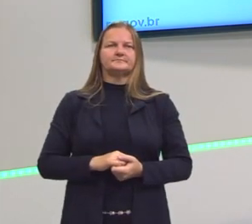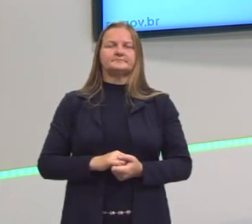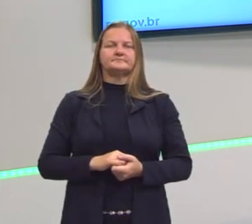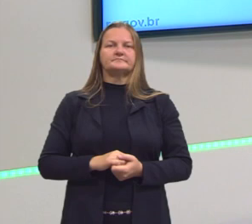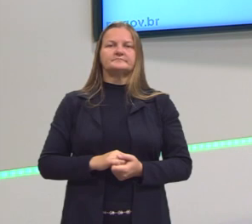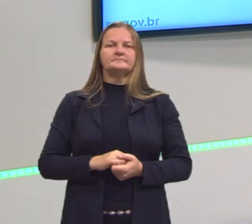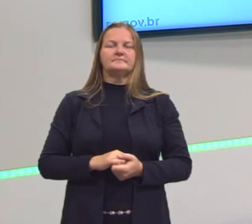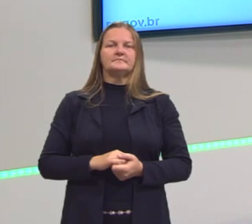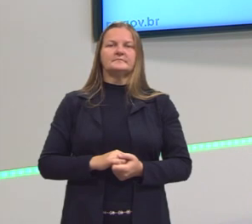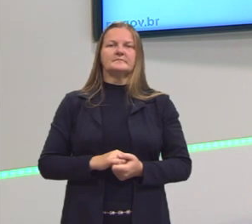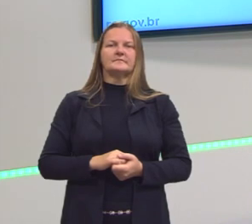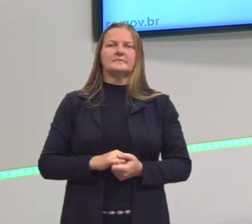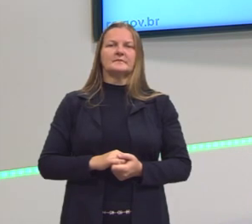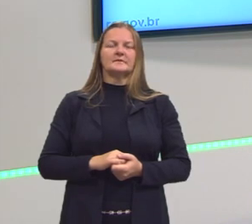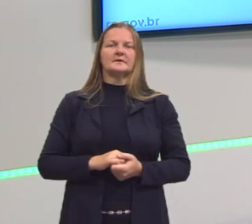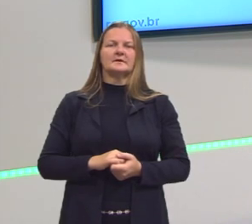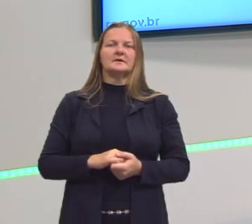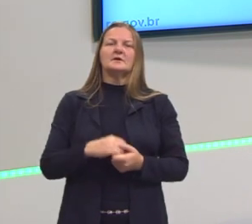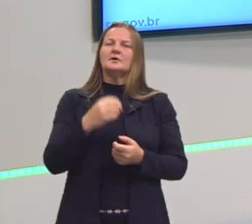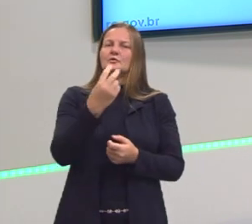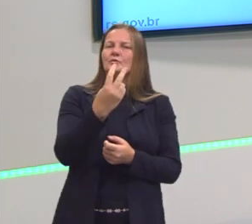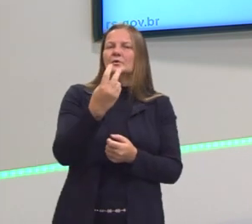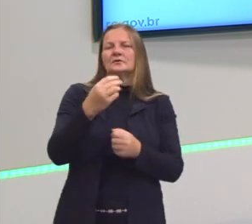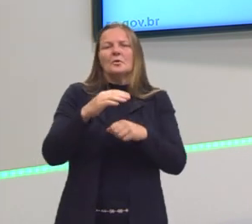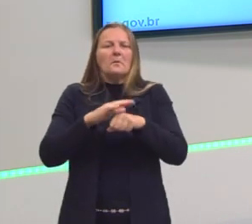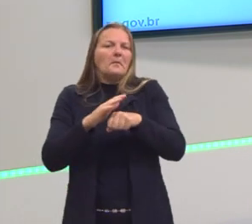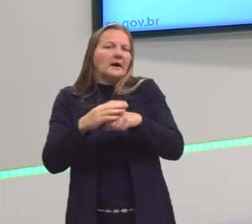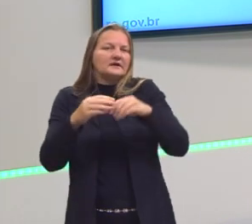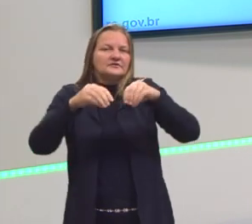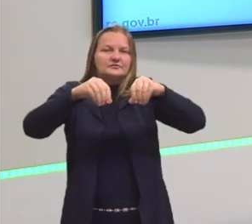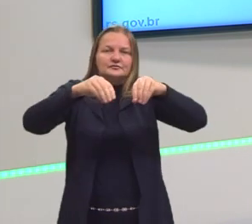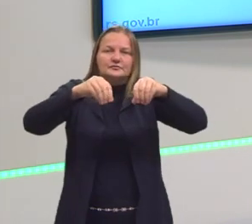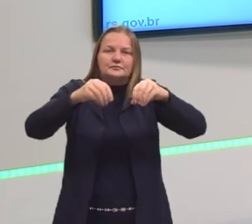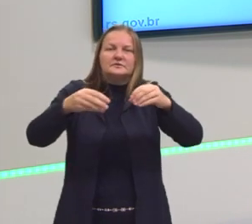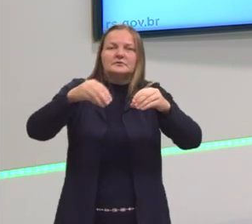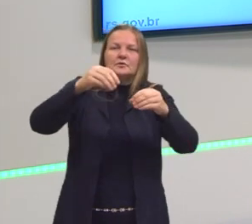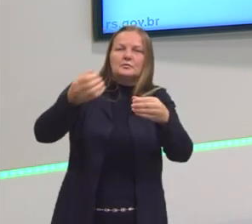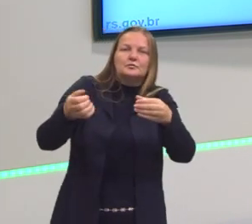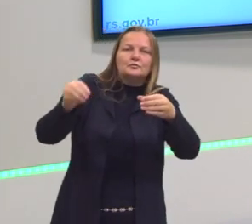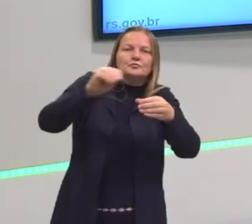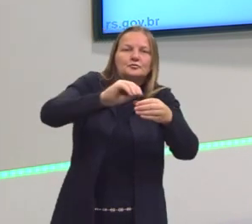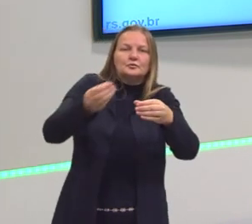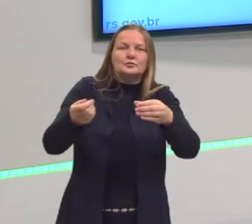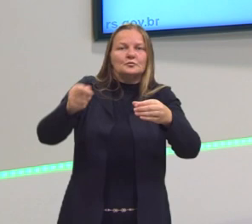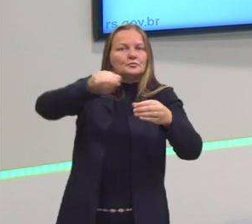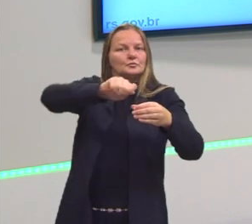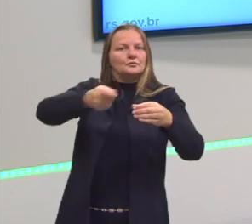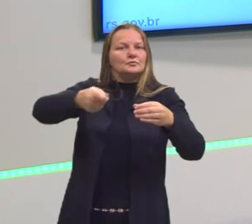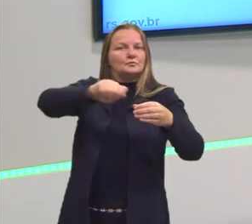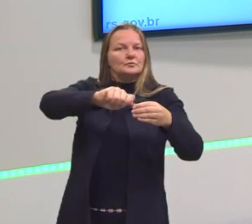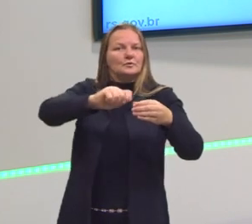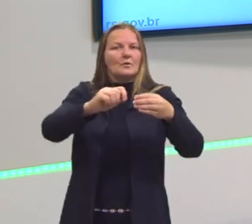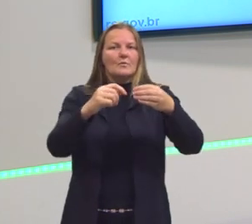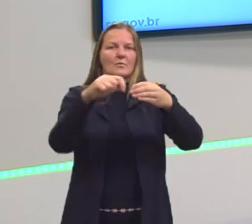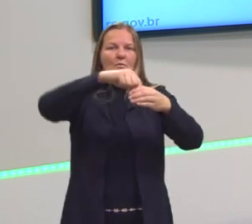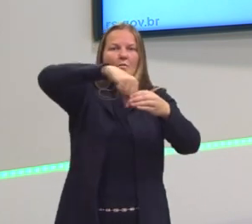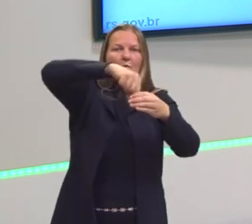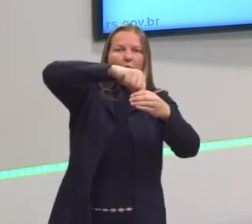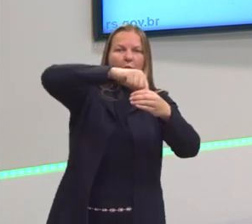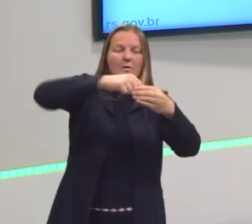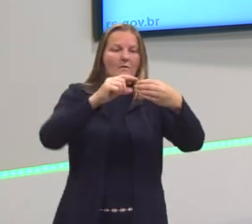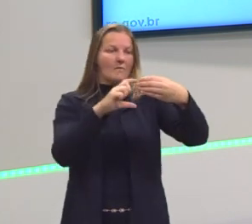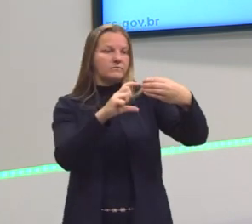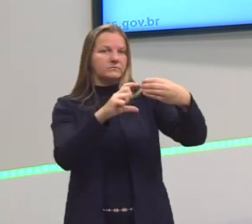elas são misturas de duas ou mais substâncias, que o diâmetro dessas partículas tem que ser de zero a um